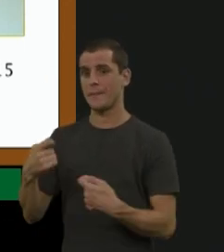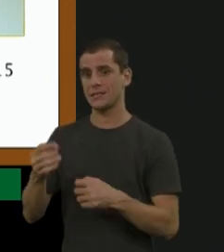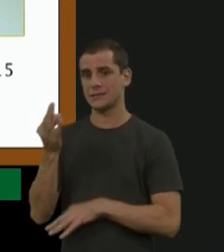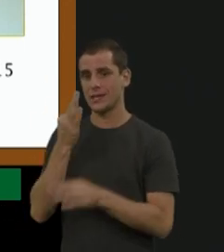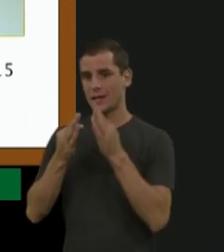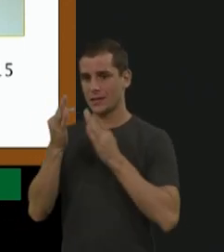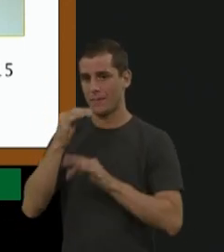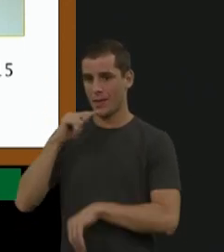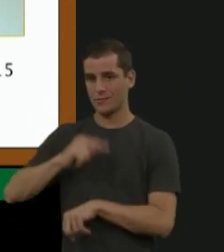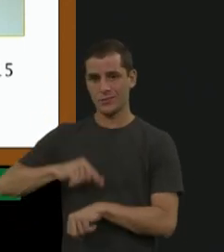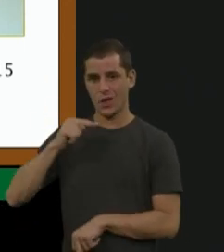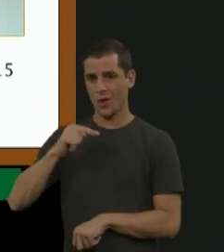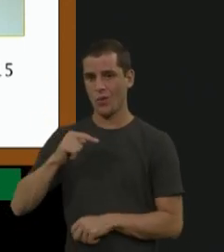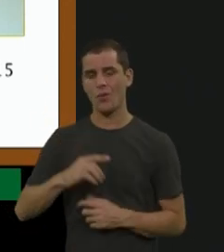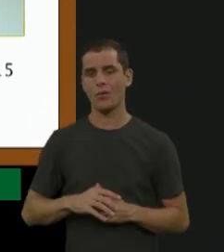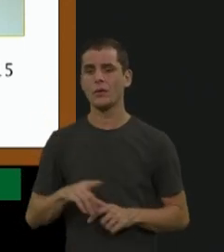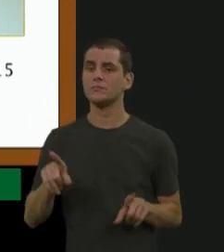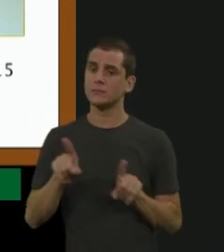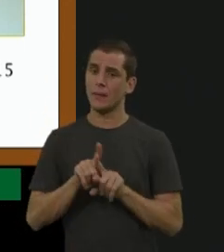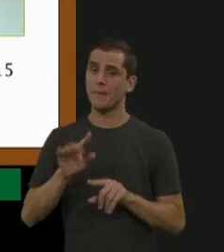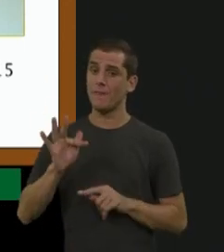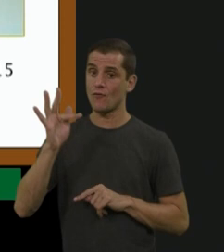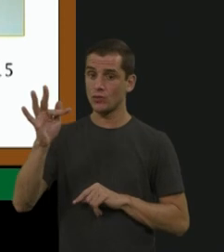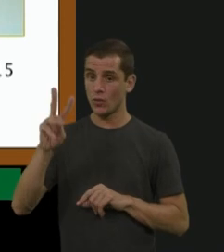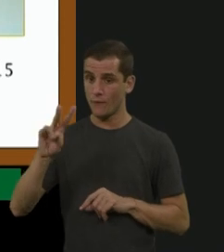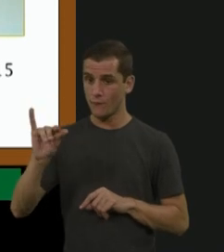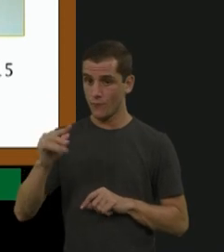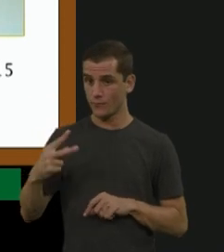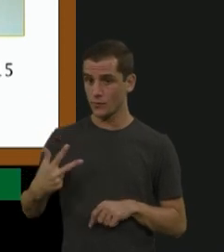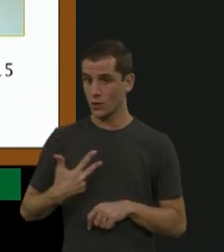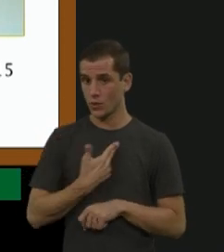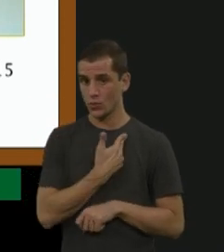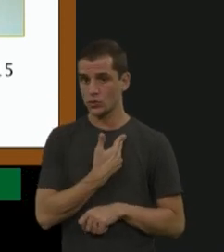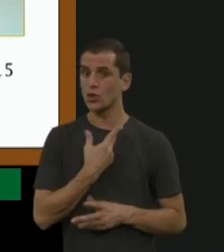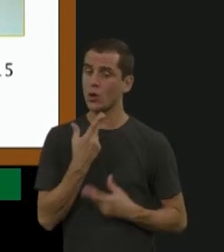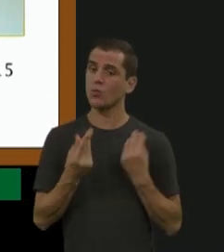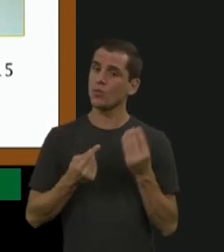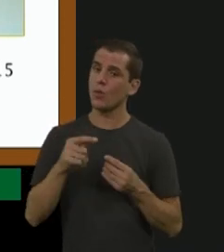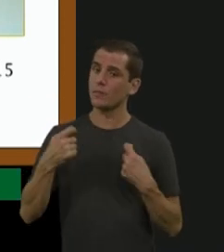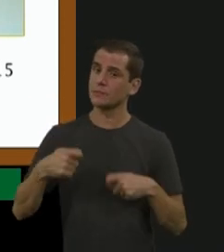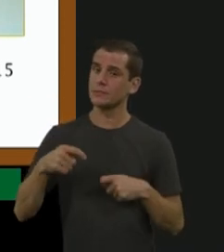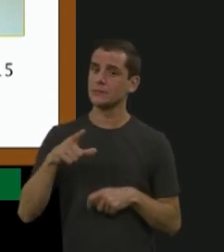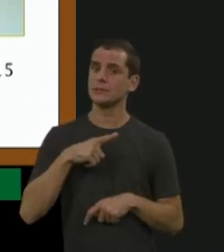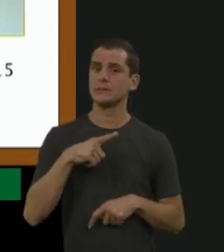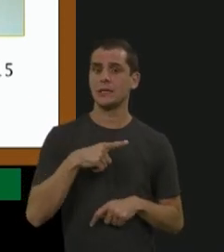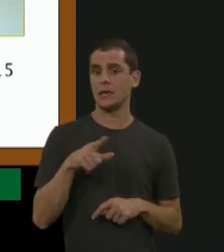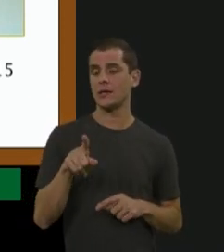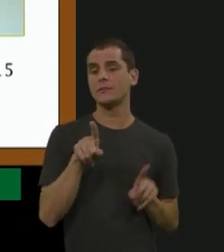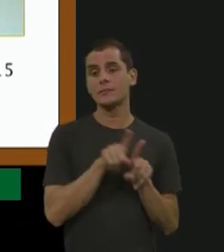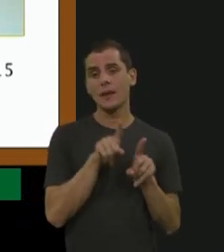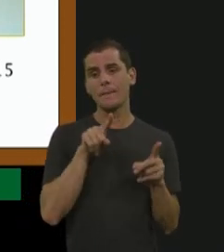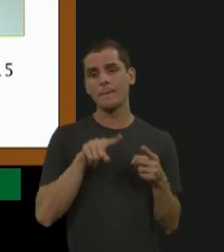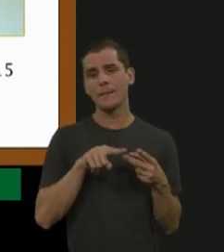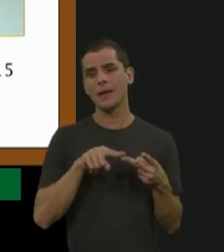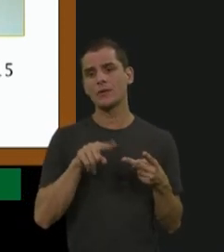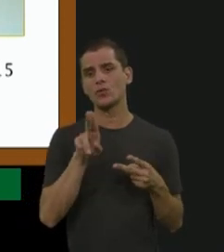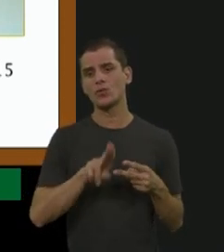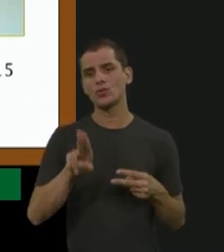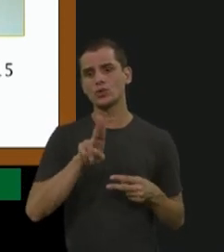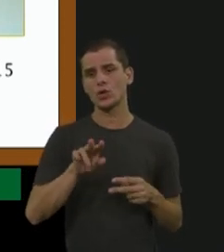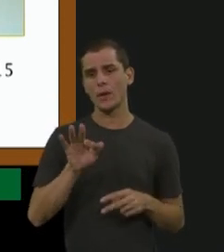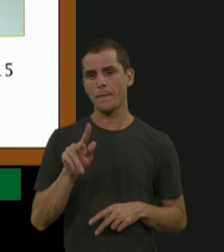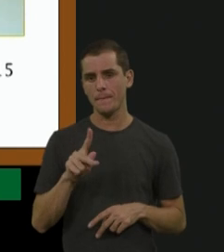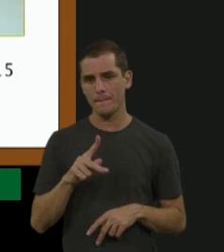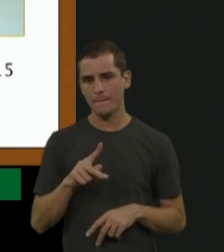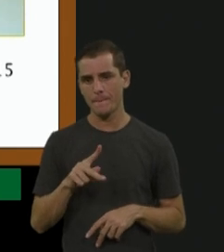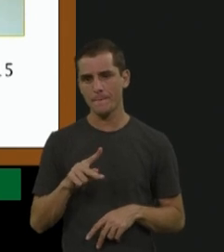fazer alguma cirurgia. E o profilático, como o nome fala, que é para profilaxia, para evitar quando o paciente é grave. Então, daí a